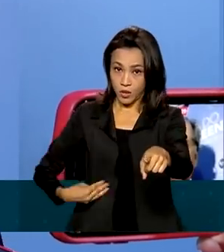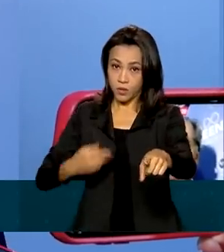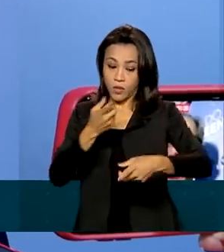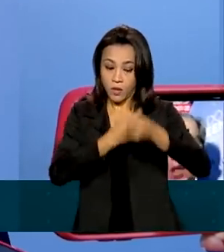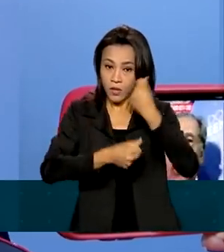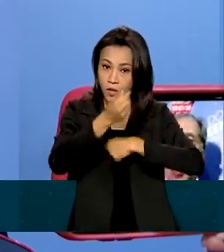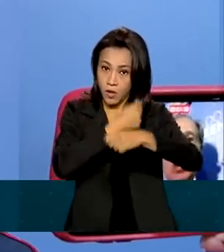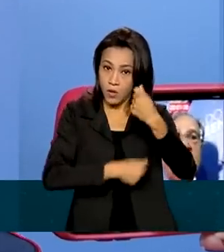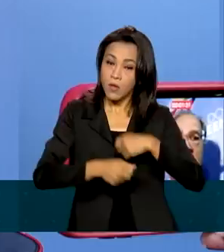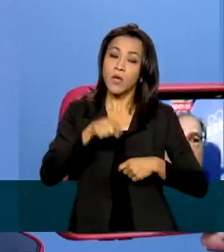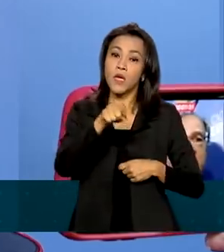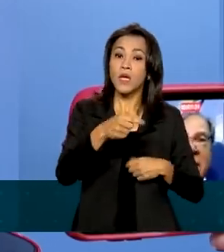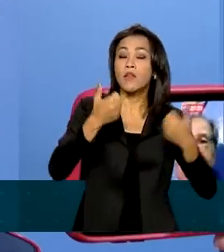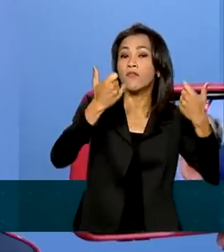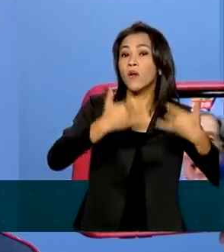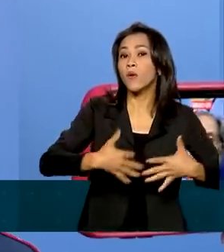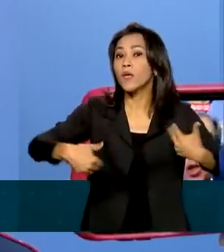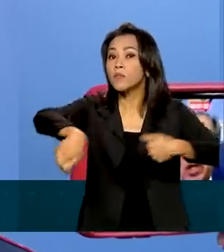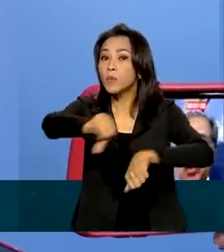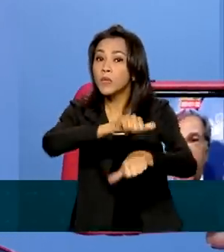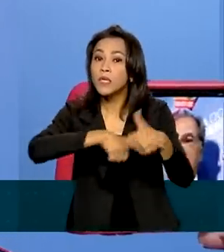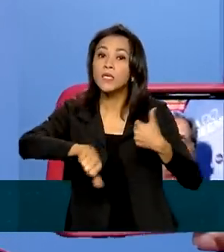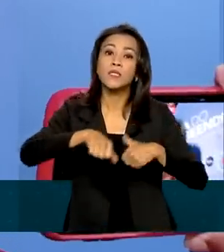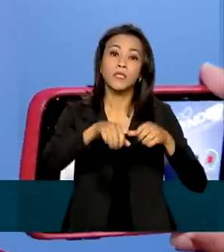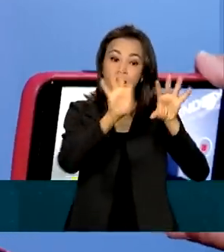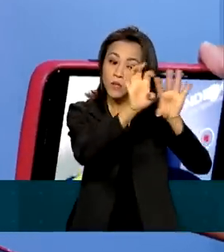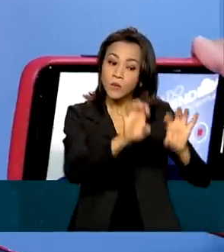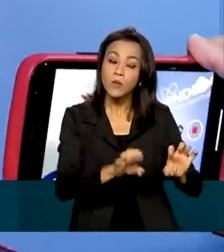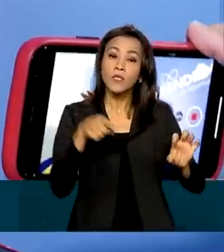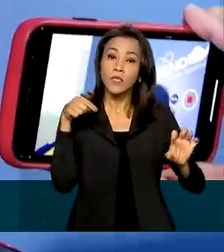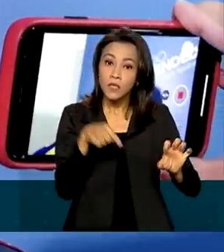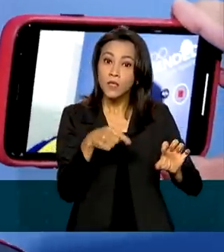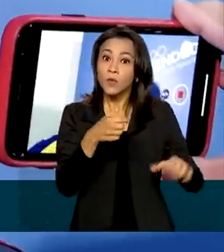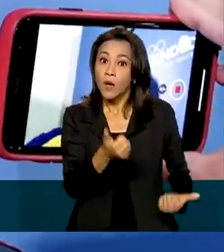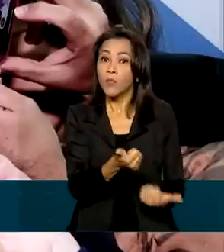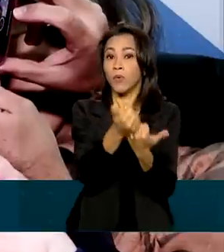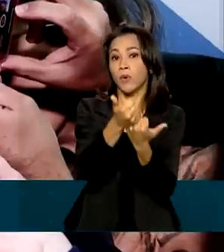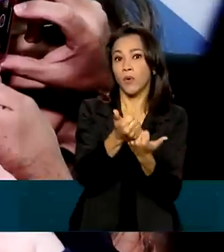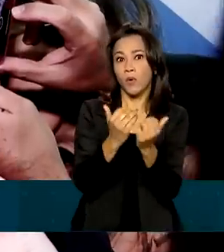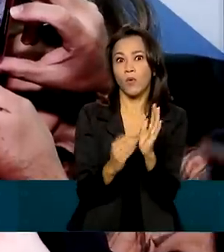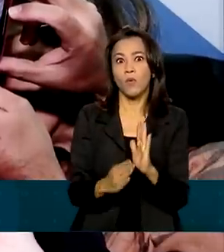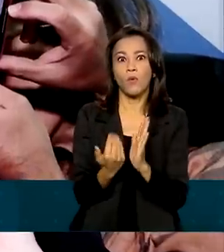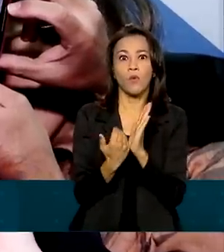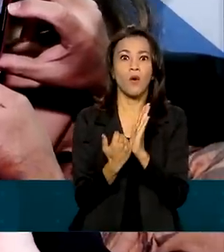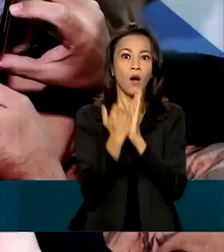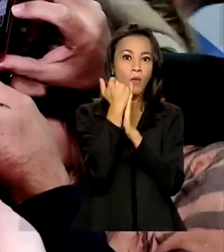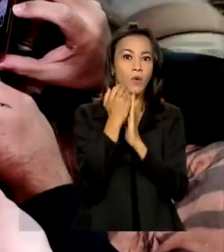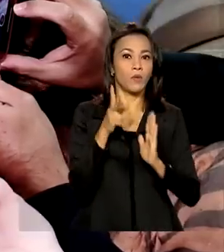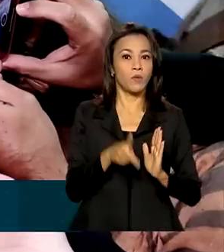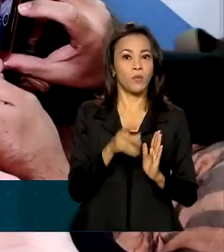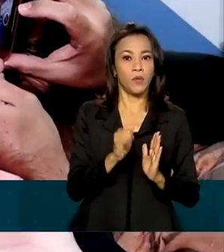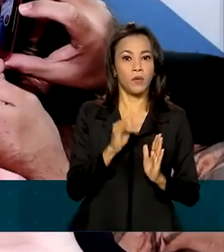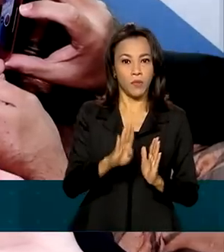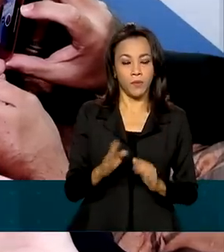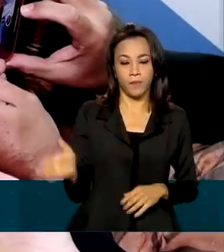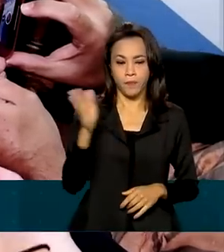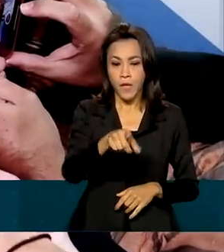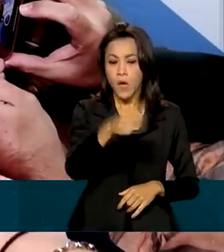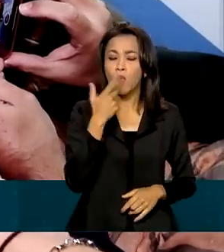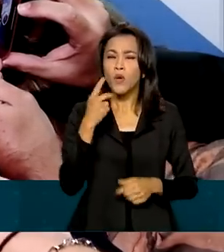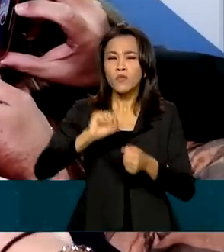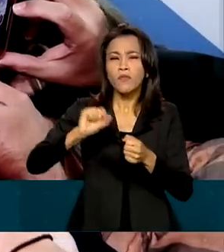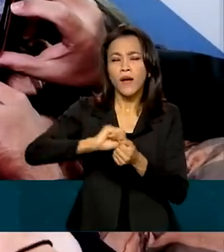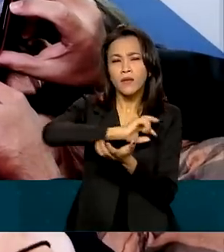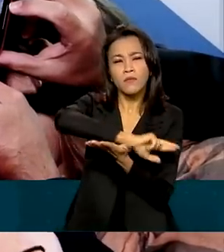disse que as reformas estruturais contribuíram para o crescimento do PIB. Quando você faz essa série de reformas, você